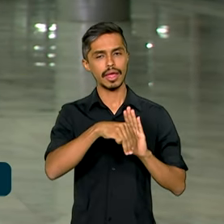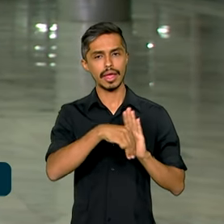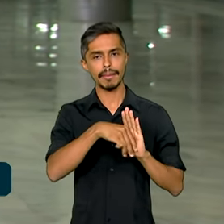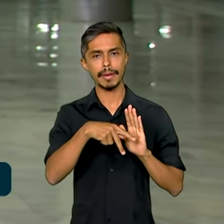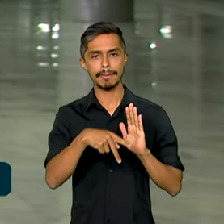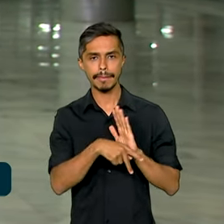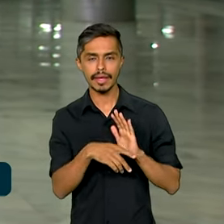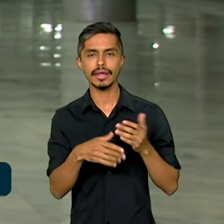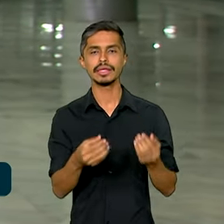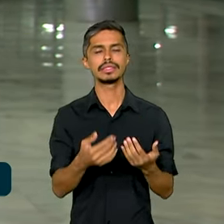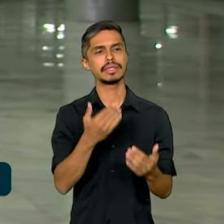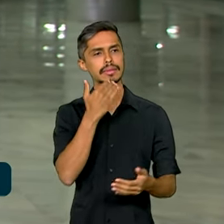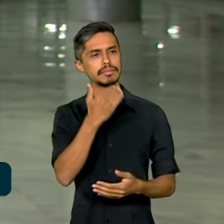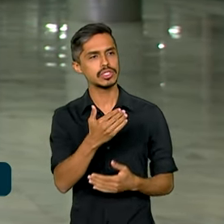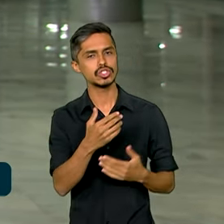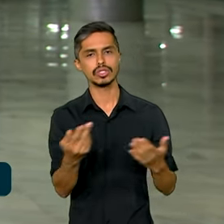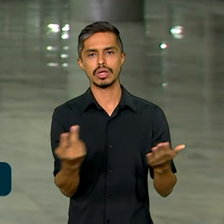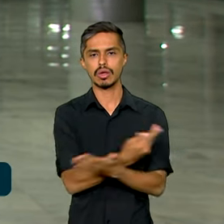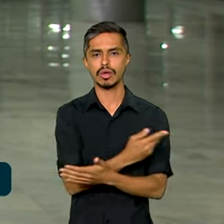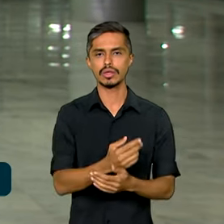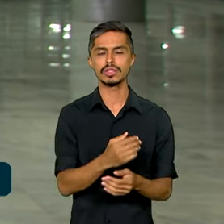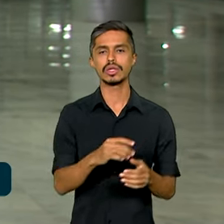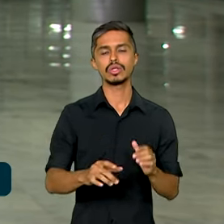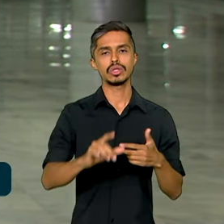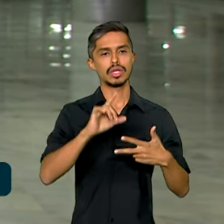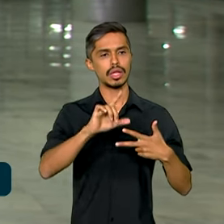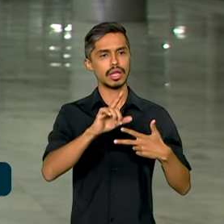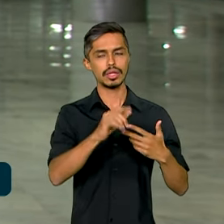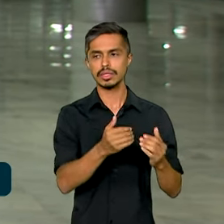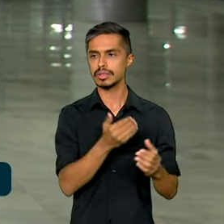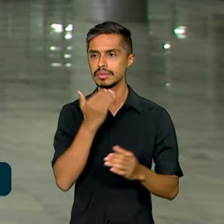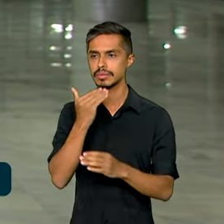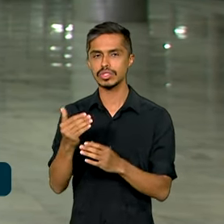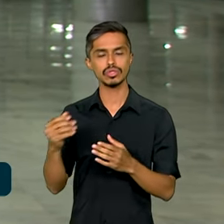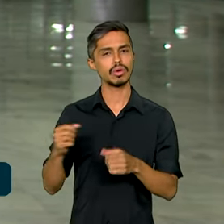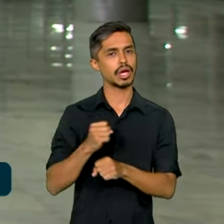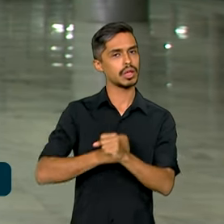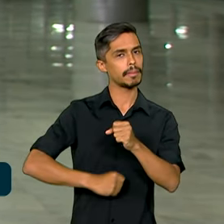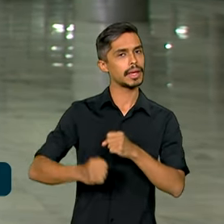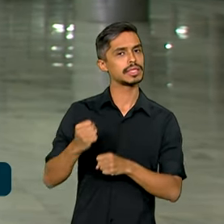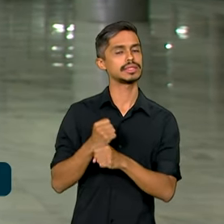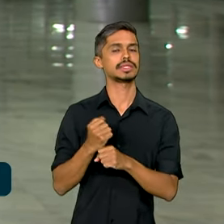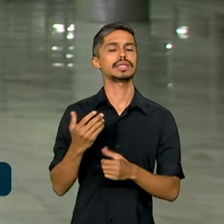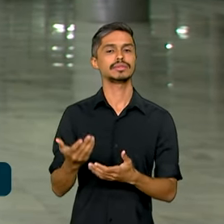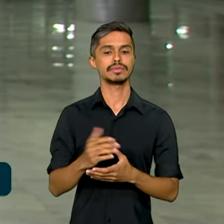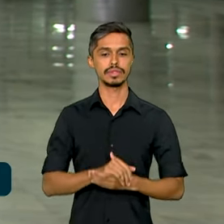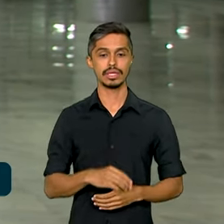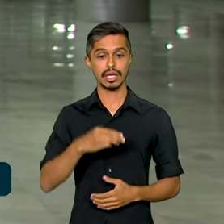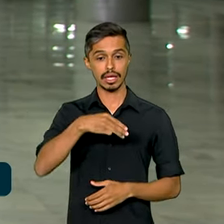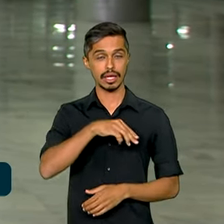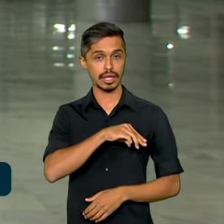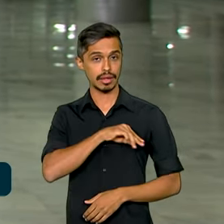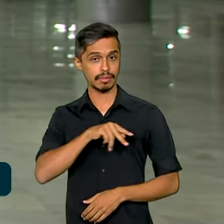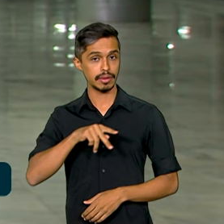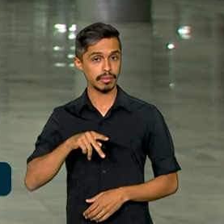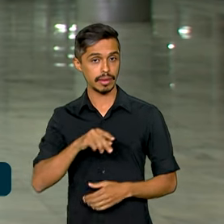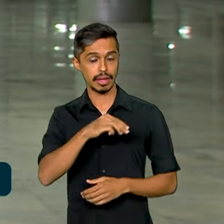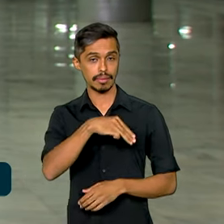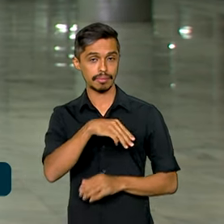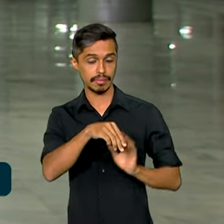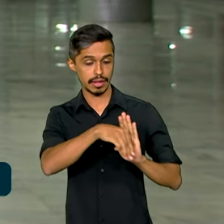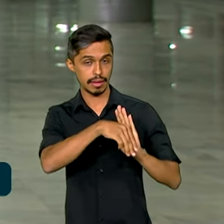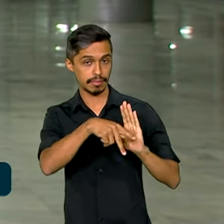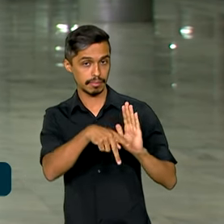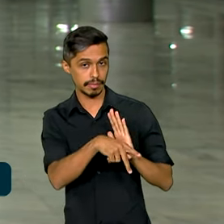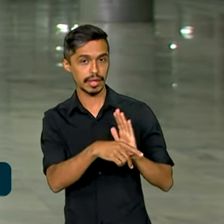pagamentos, medida enviada ao Legislativo pelo Planalto em dezembro do ano passado. A MP que reonera a folha revoga, a